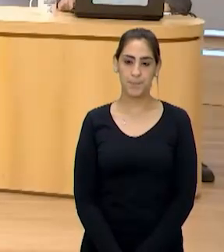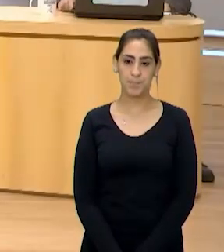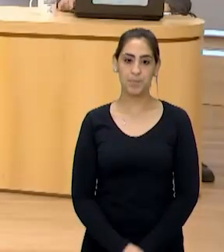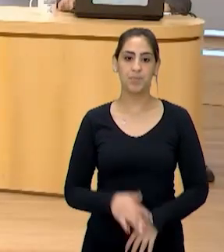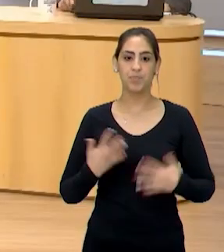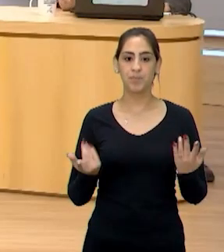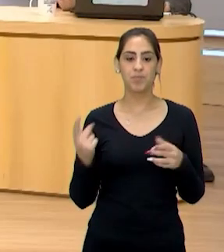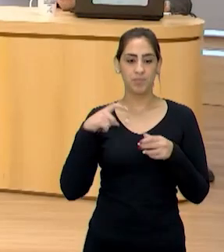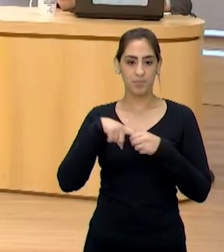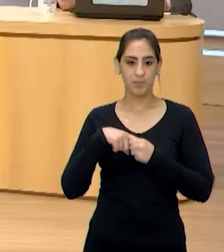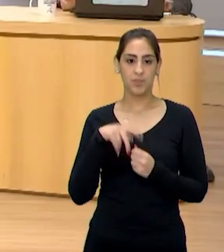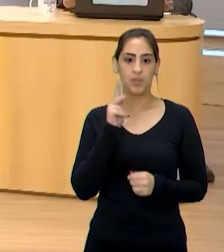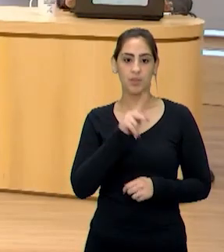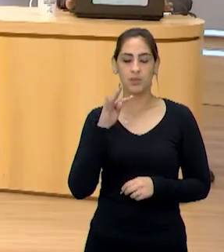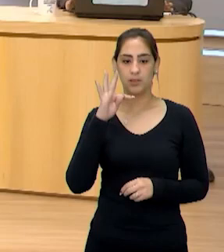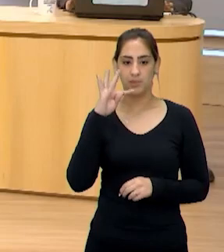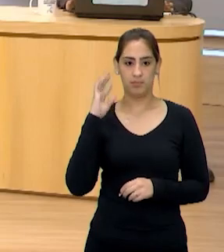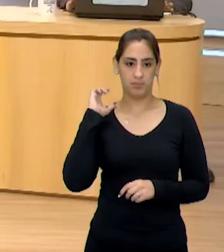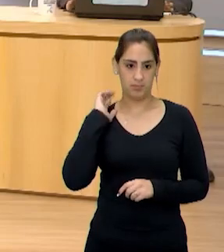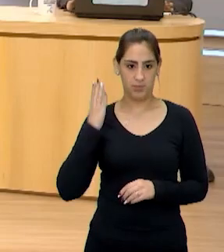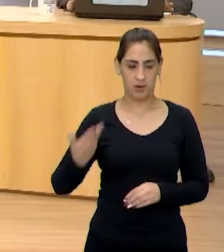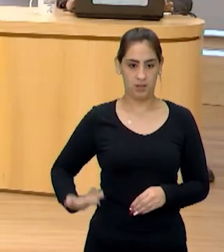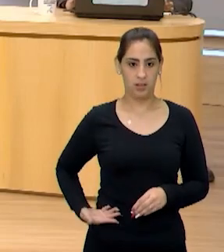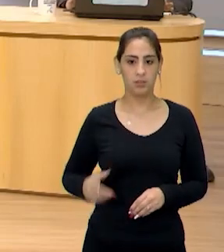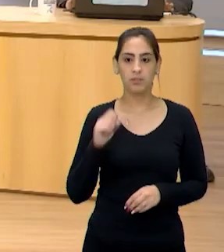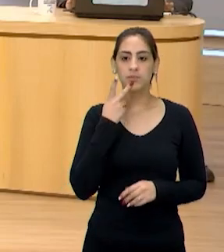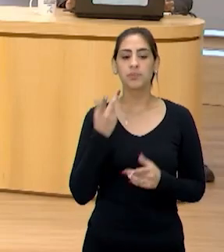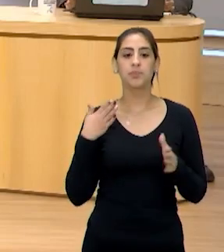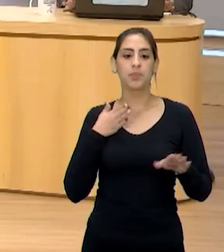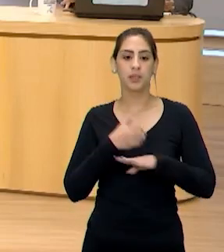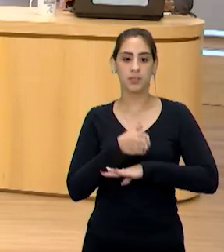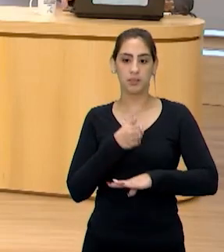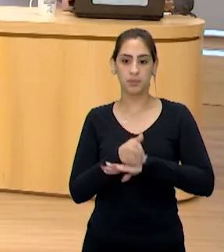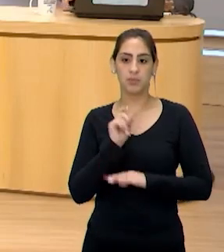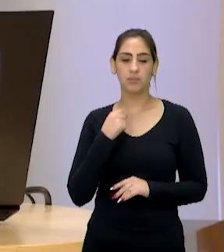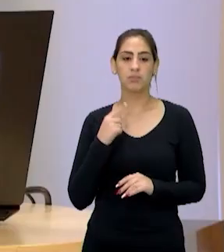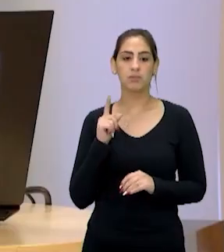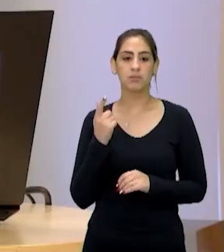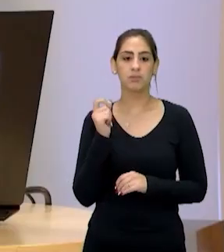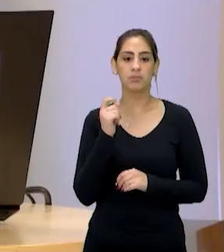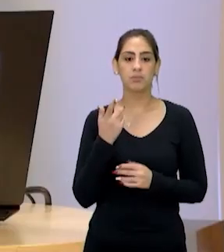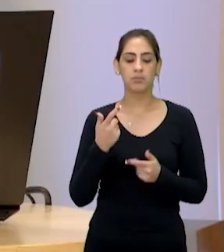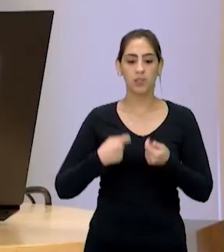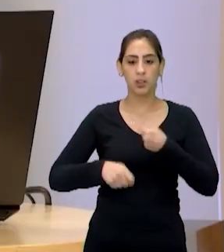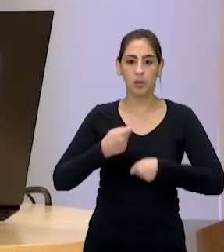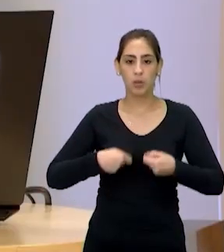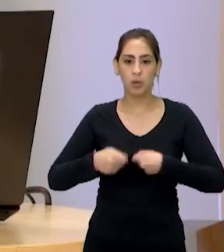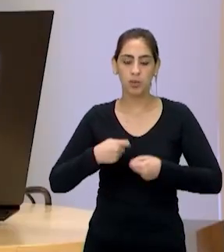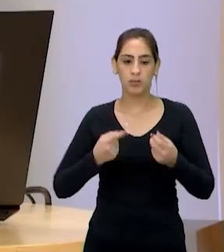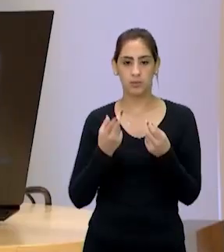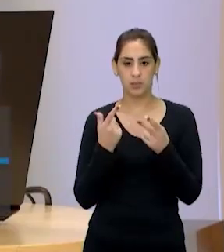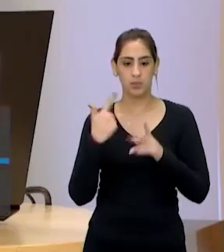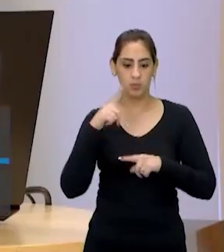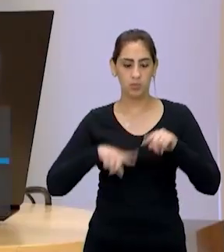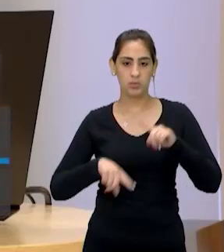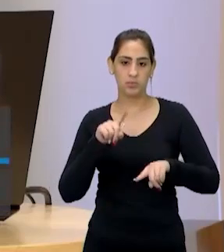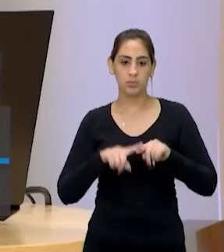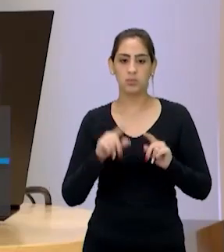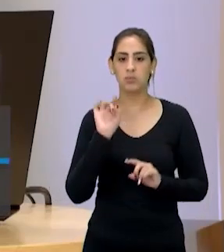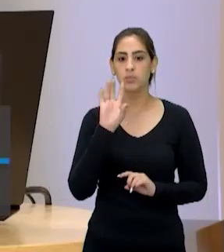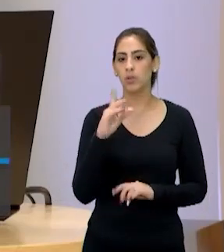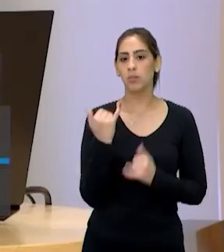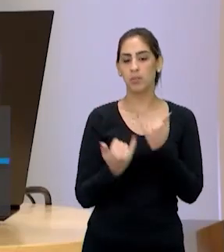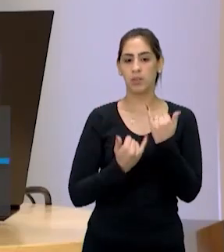Então a professora Tayana, o pessoal participando estão reforçando a questão de lojas vendendo outros produtos que não